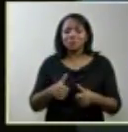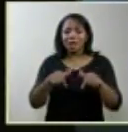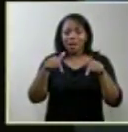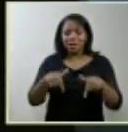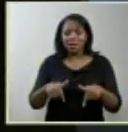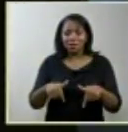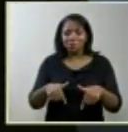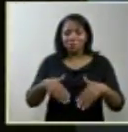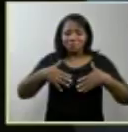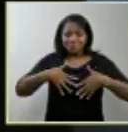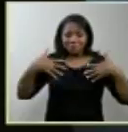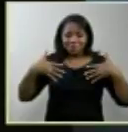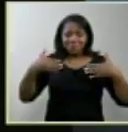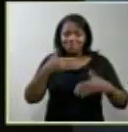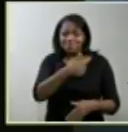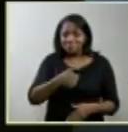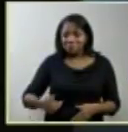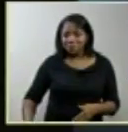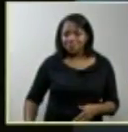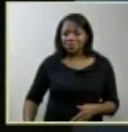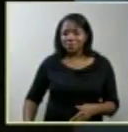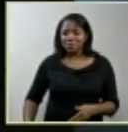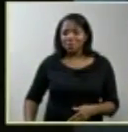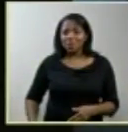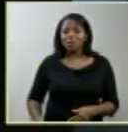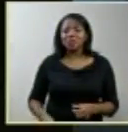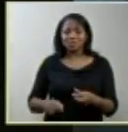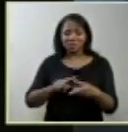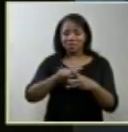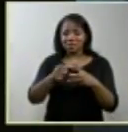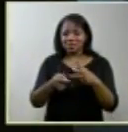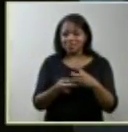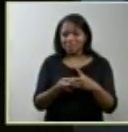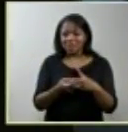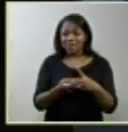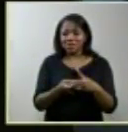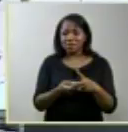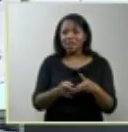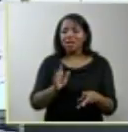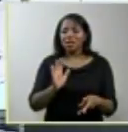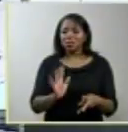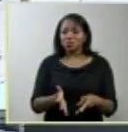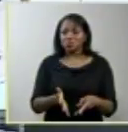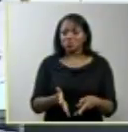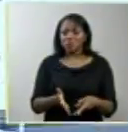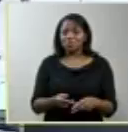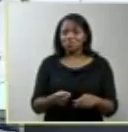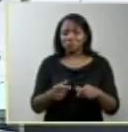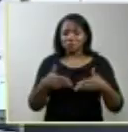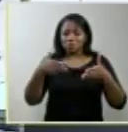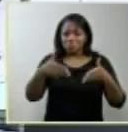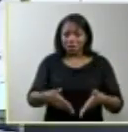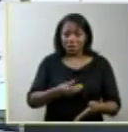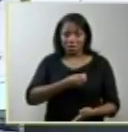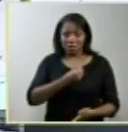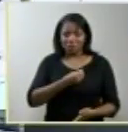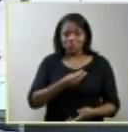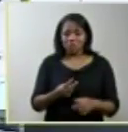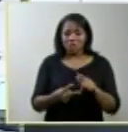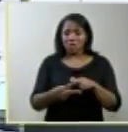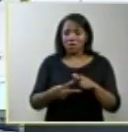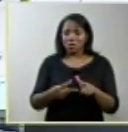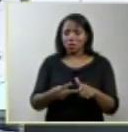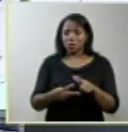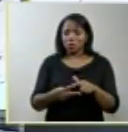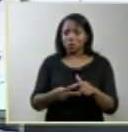pública dentre as três audiências públicas dessa casa eu estive em duas delas e gostaria